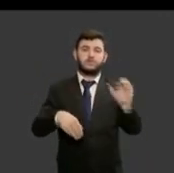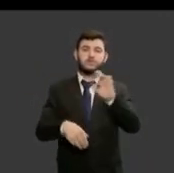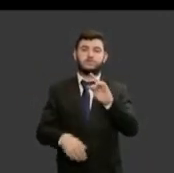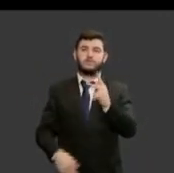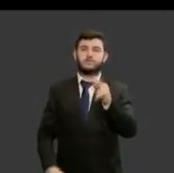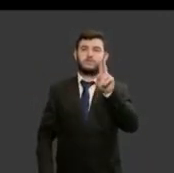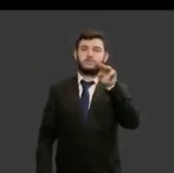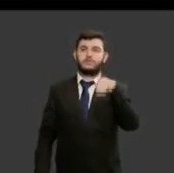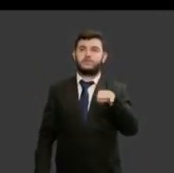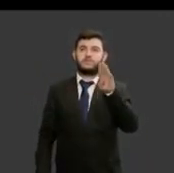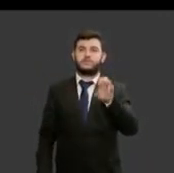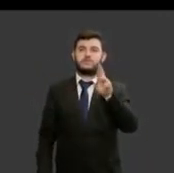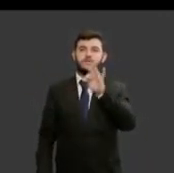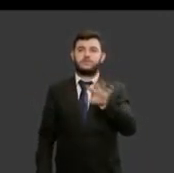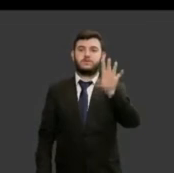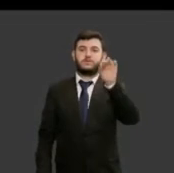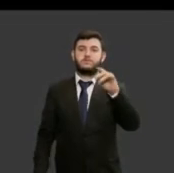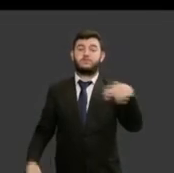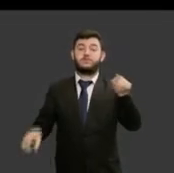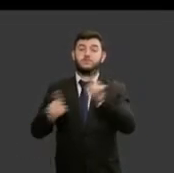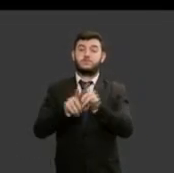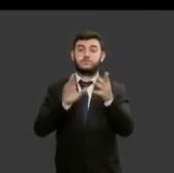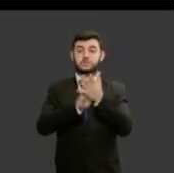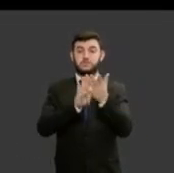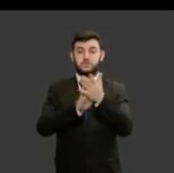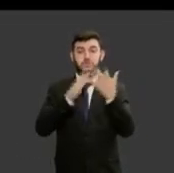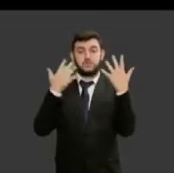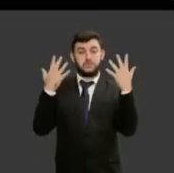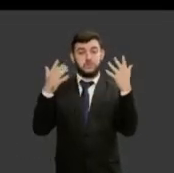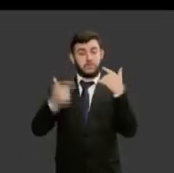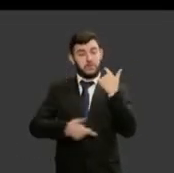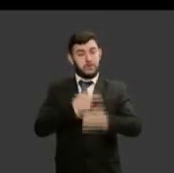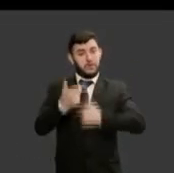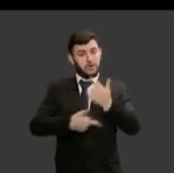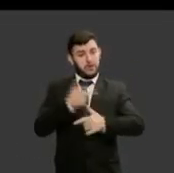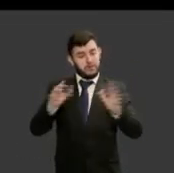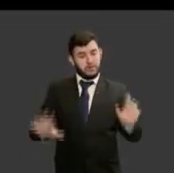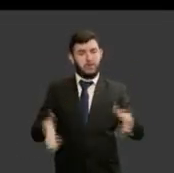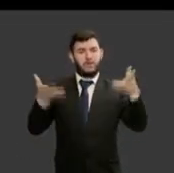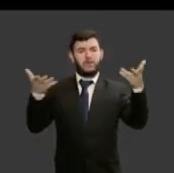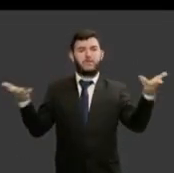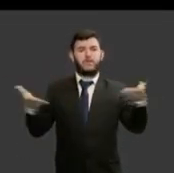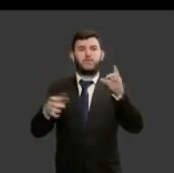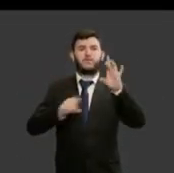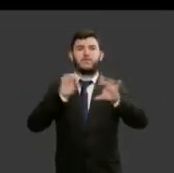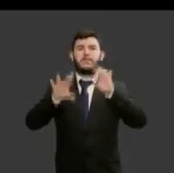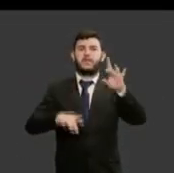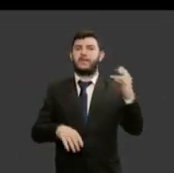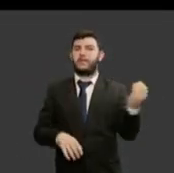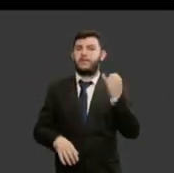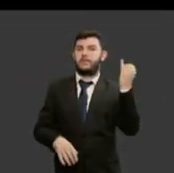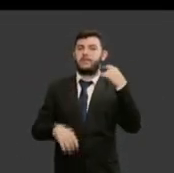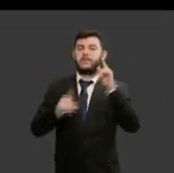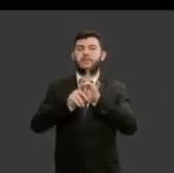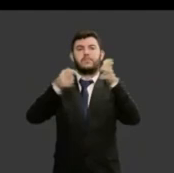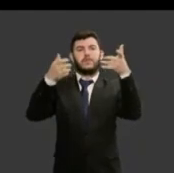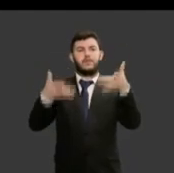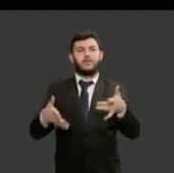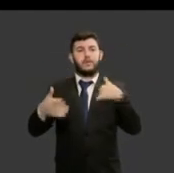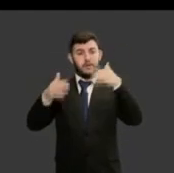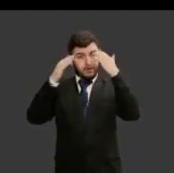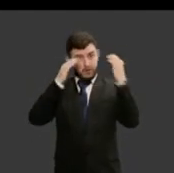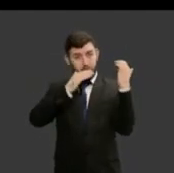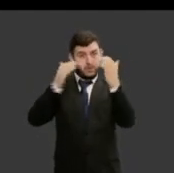Martins parabenizar por esse evento tão importante nesse dia e falar da honra de participar